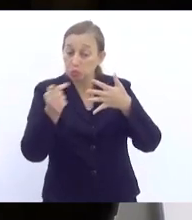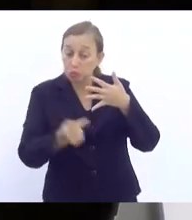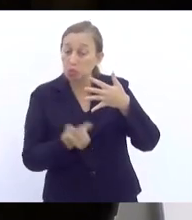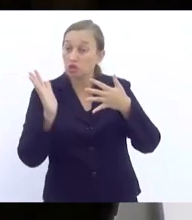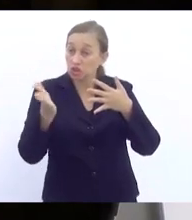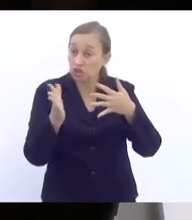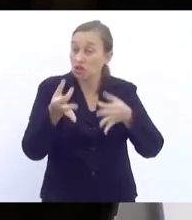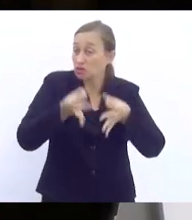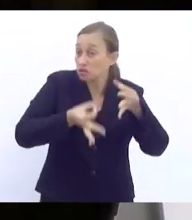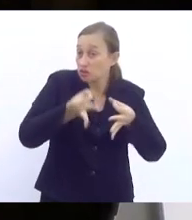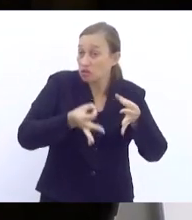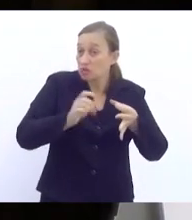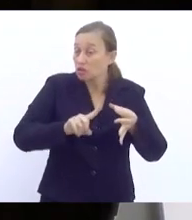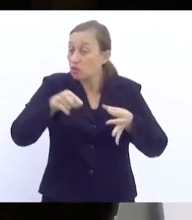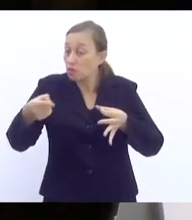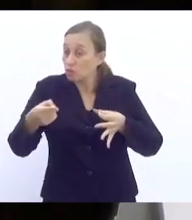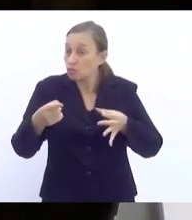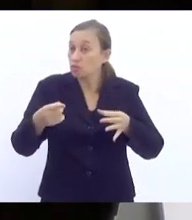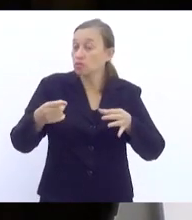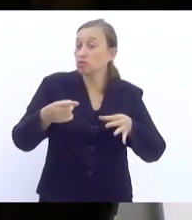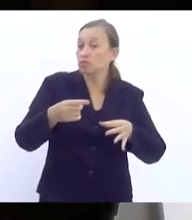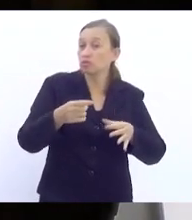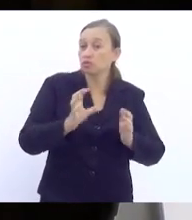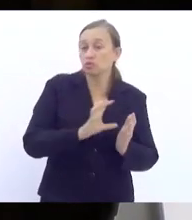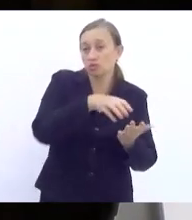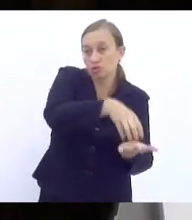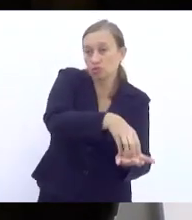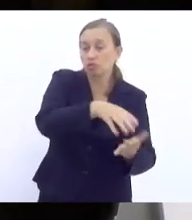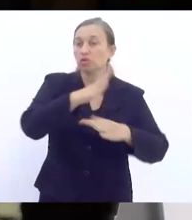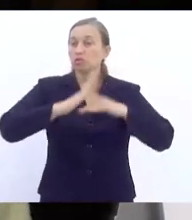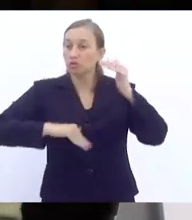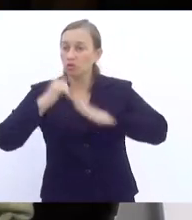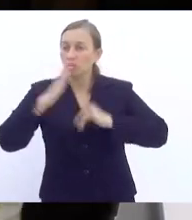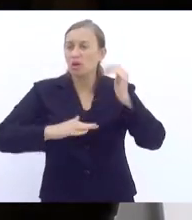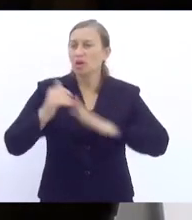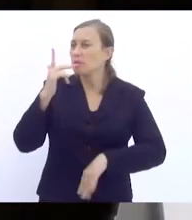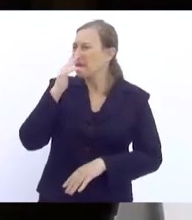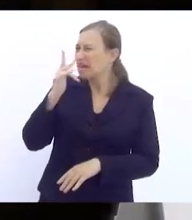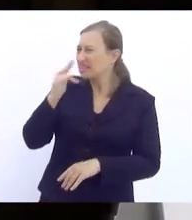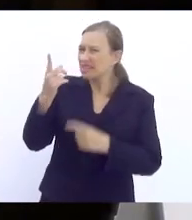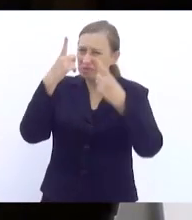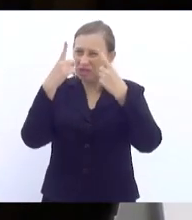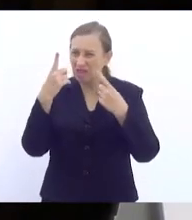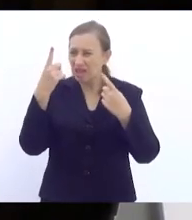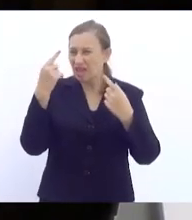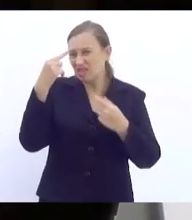entrada de outros núcleos profissionais no campo da educação. E parece que a gente está querendo inventar a roda.